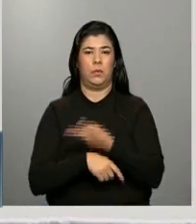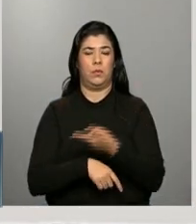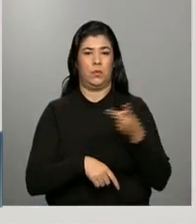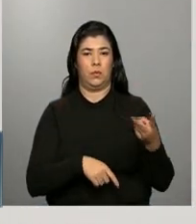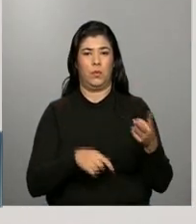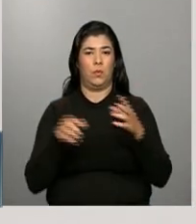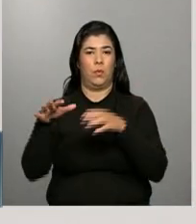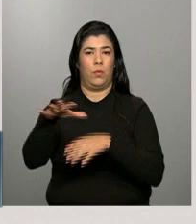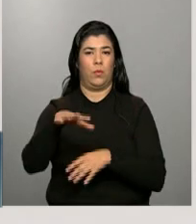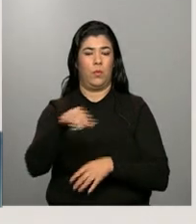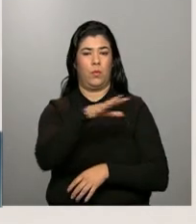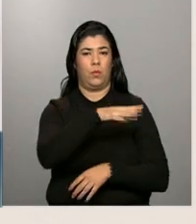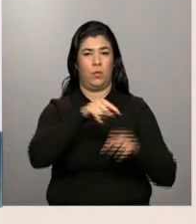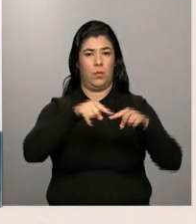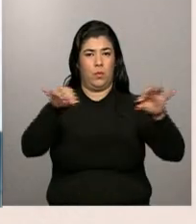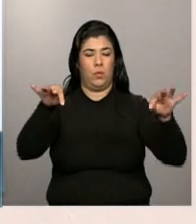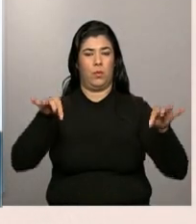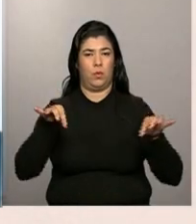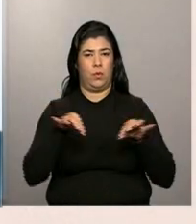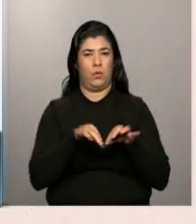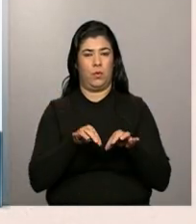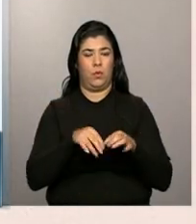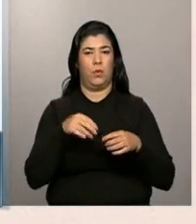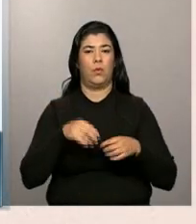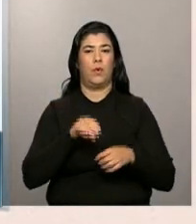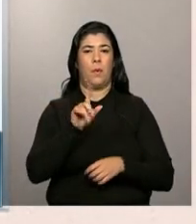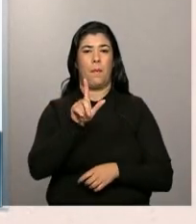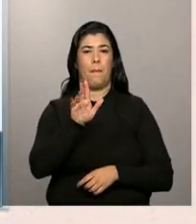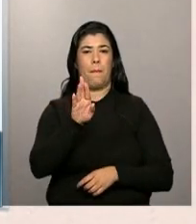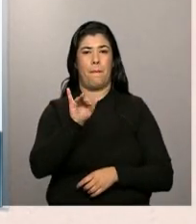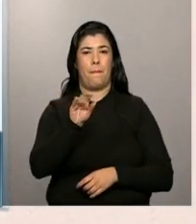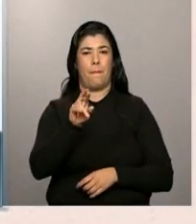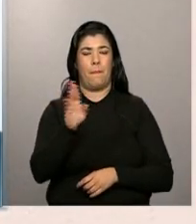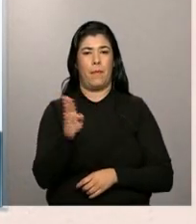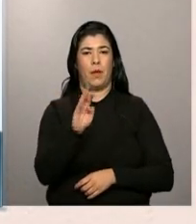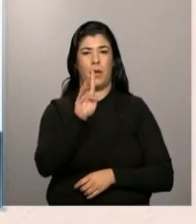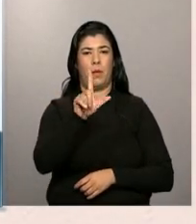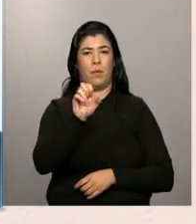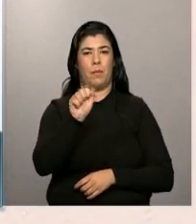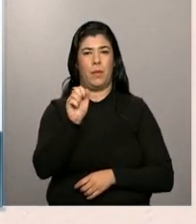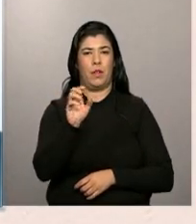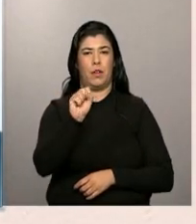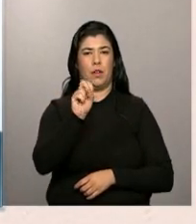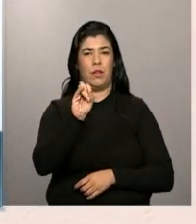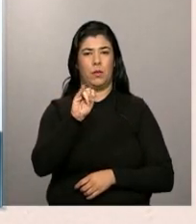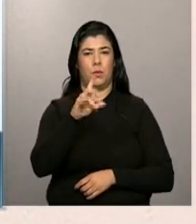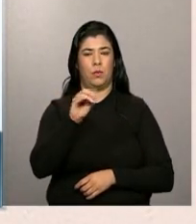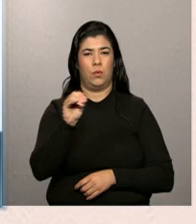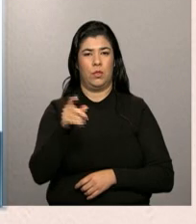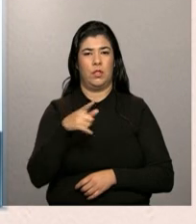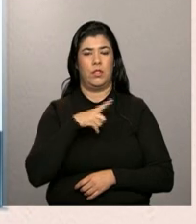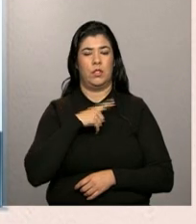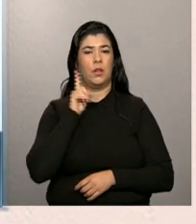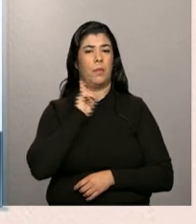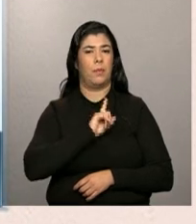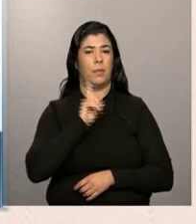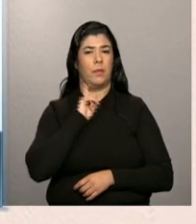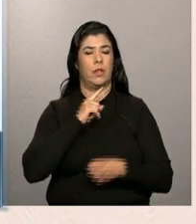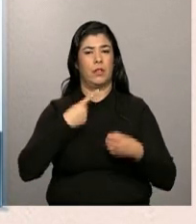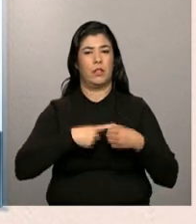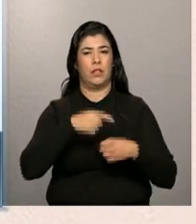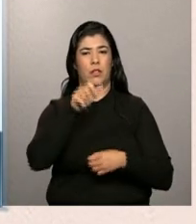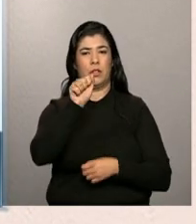residenciais ficam no bairro Bela Suíça em Araguari, Minas Gerais. Esses empreendimentos são